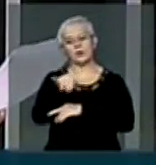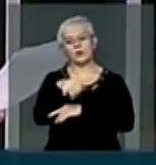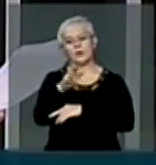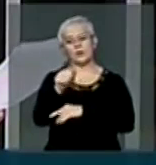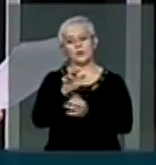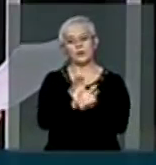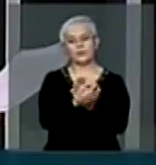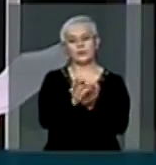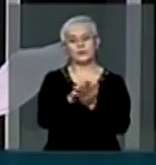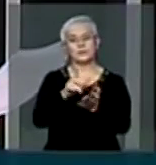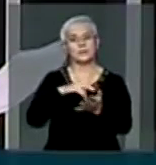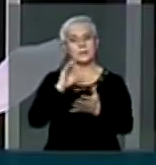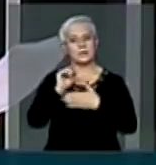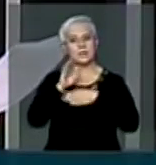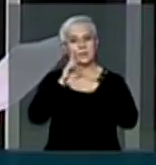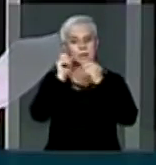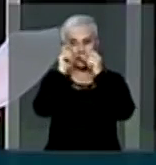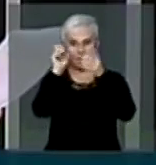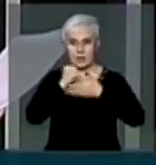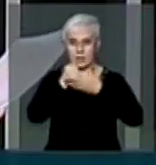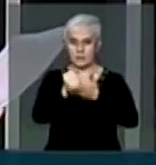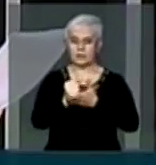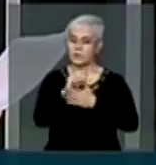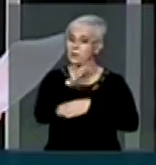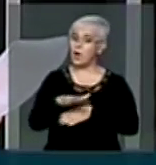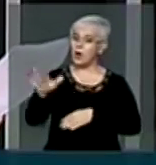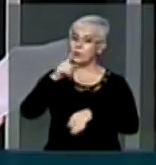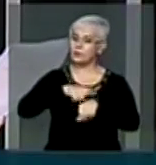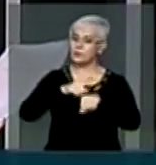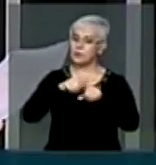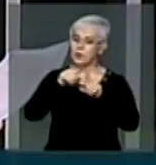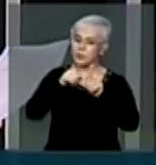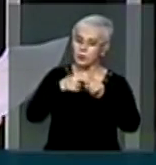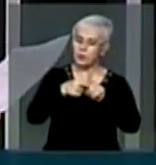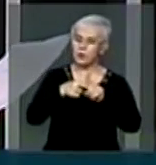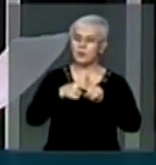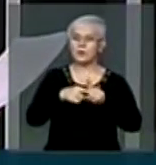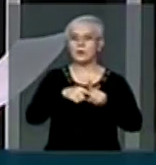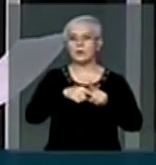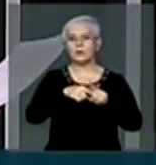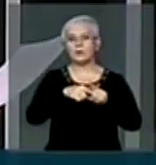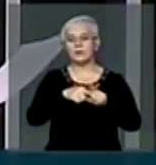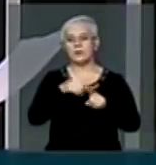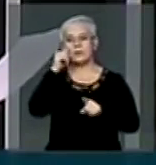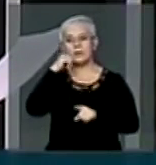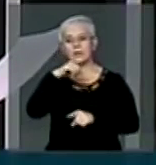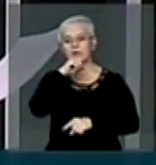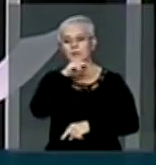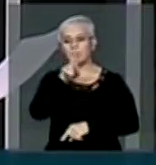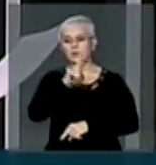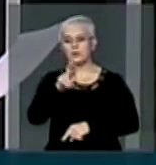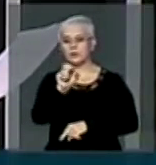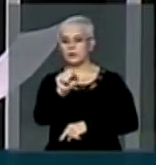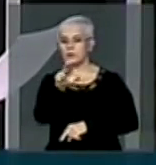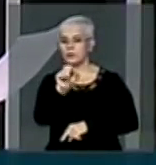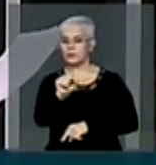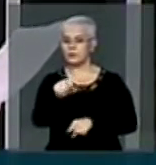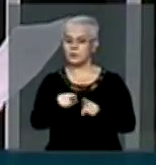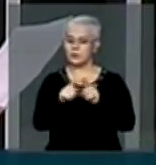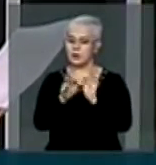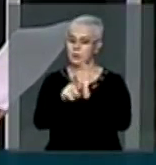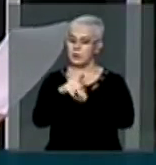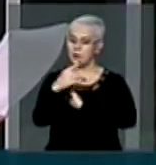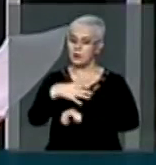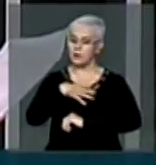garantir a atenção integral às gestantes, usuárias do Sistema Único de Saúde, o SUS, e de seus